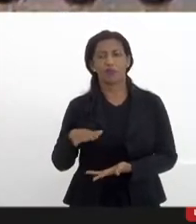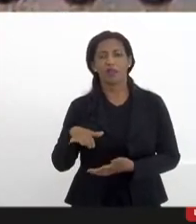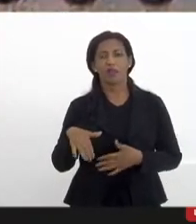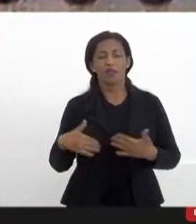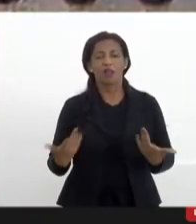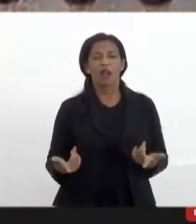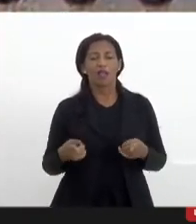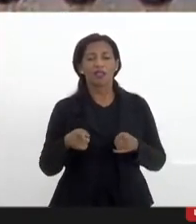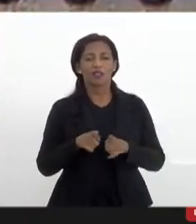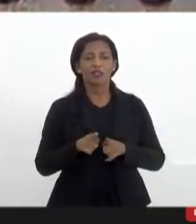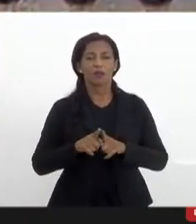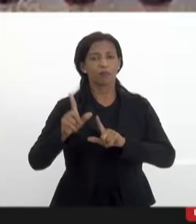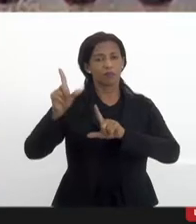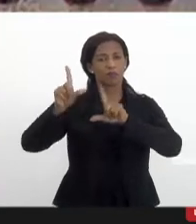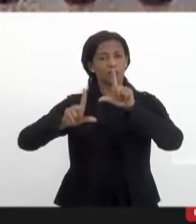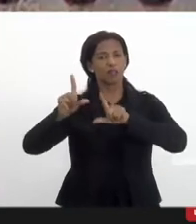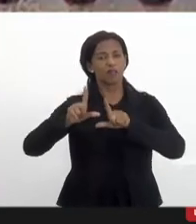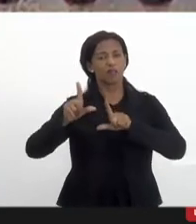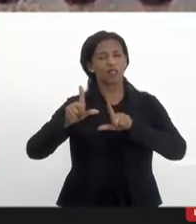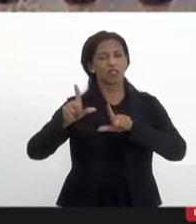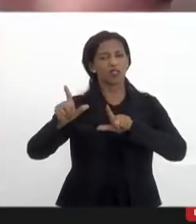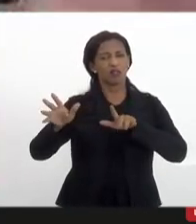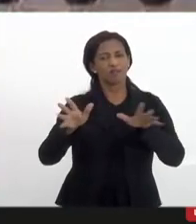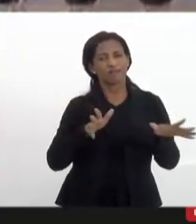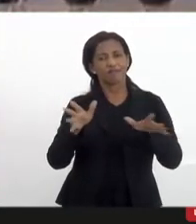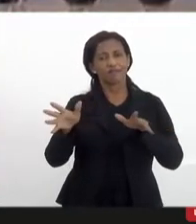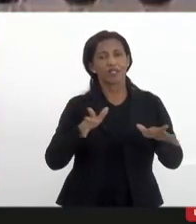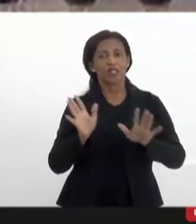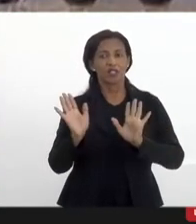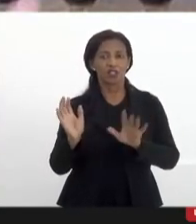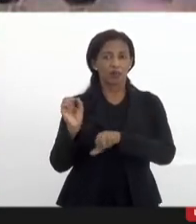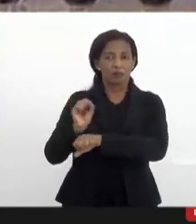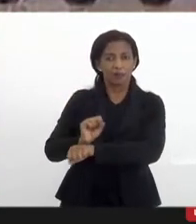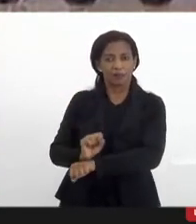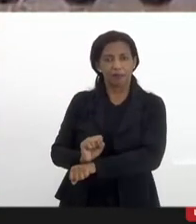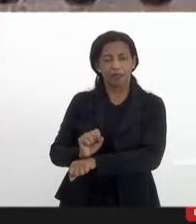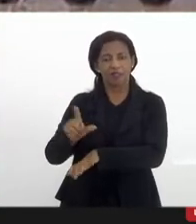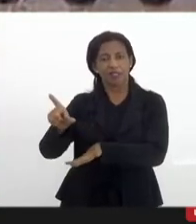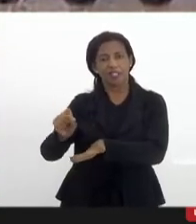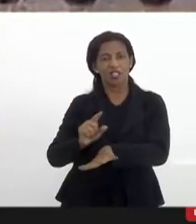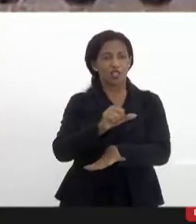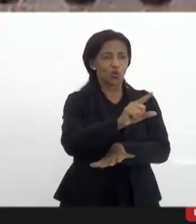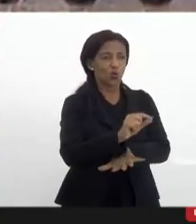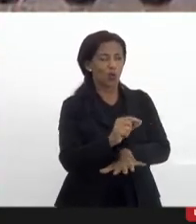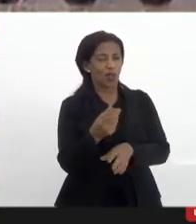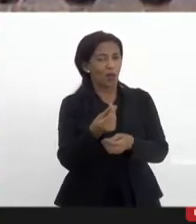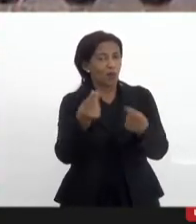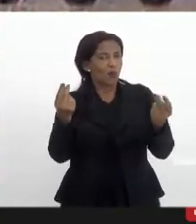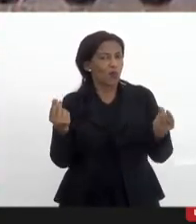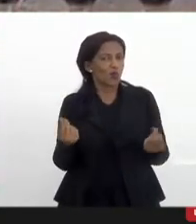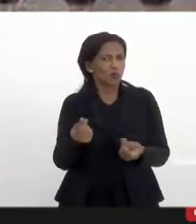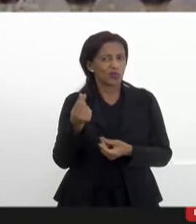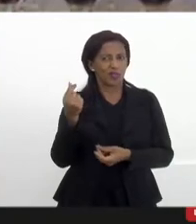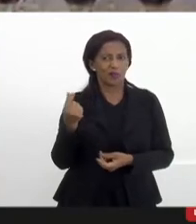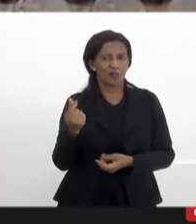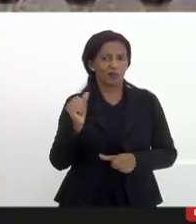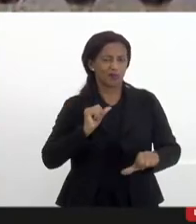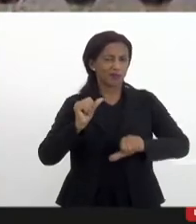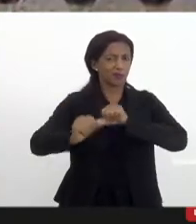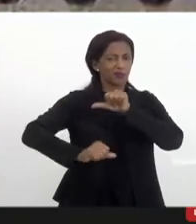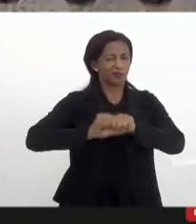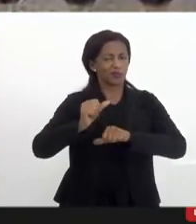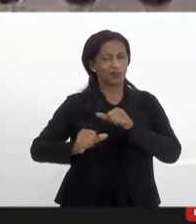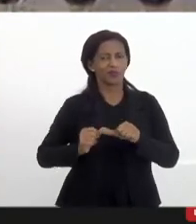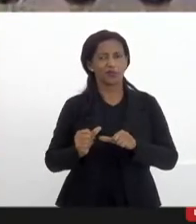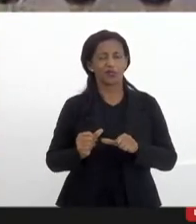mídias alternativas que já deixaram de ser alternativas há muito tempo para se tornarem como disse